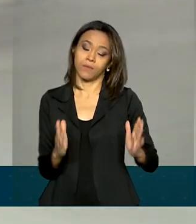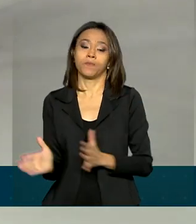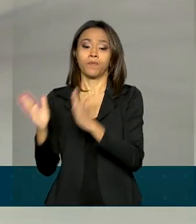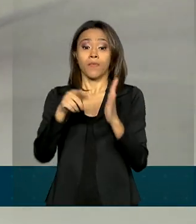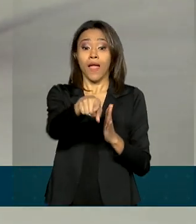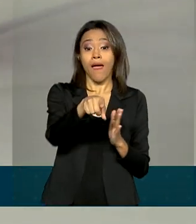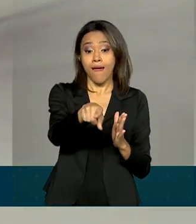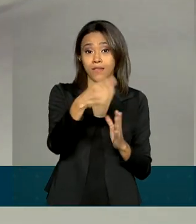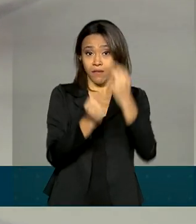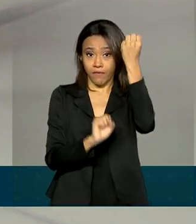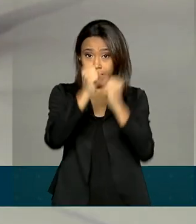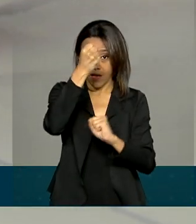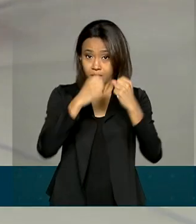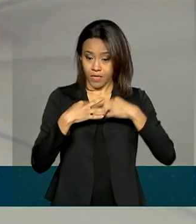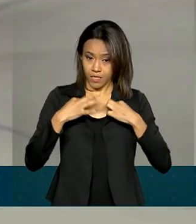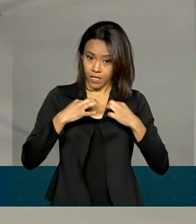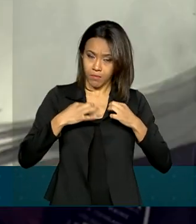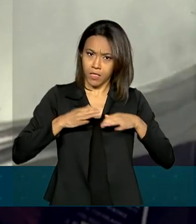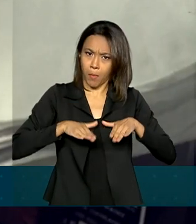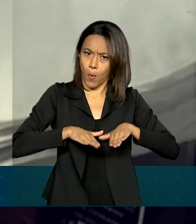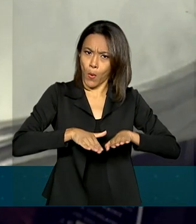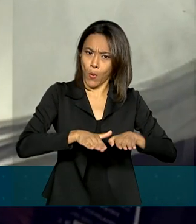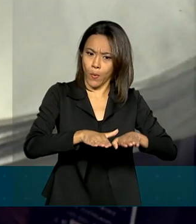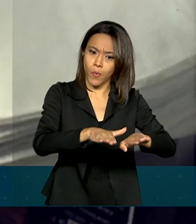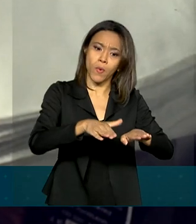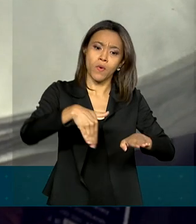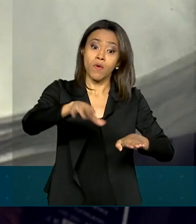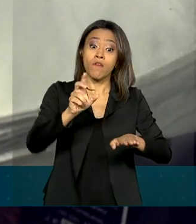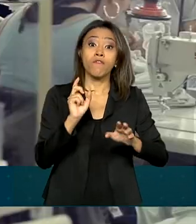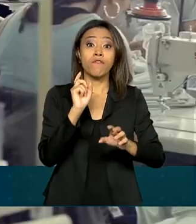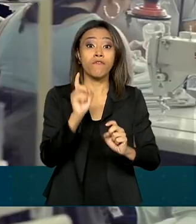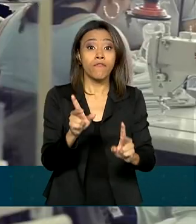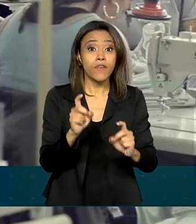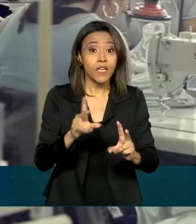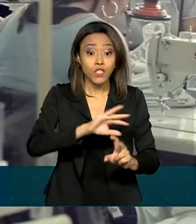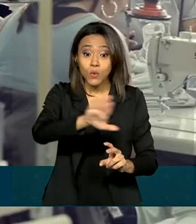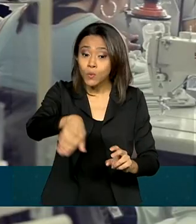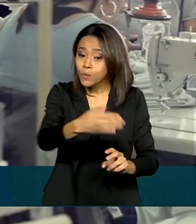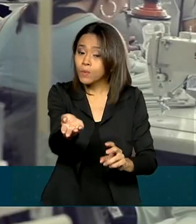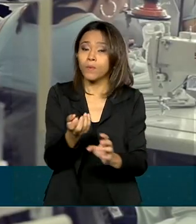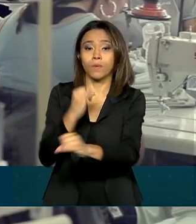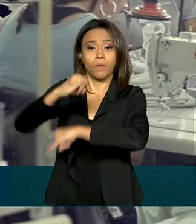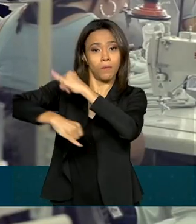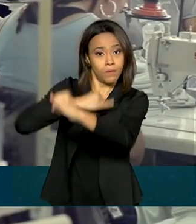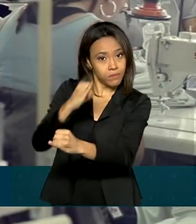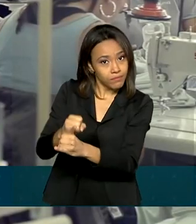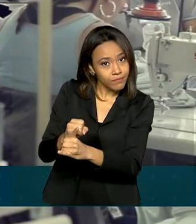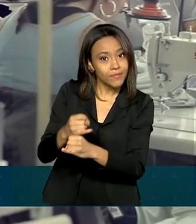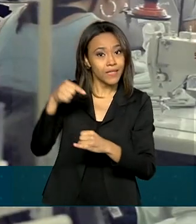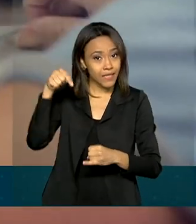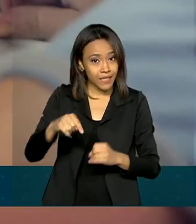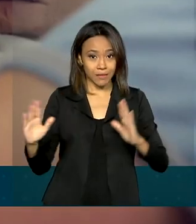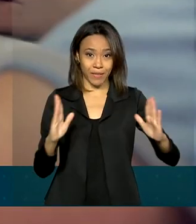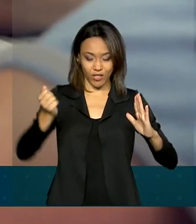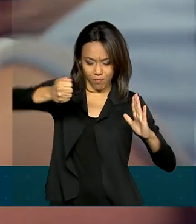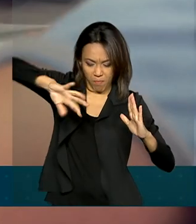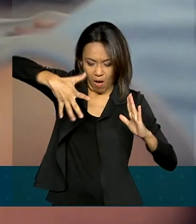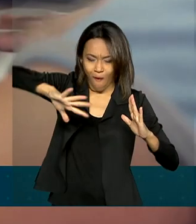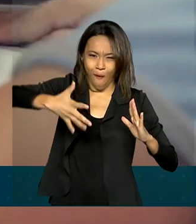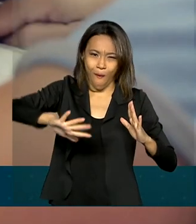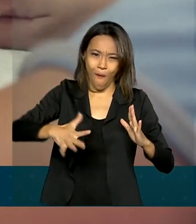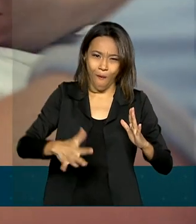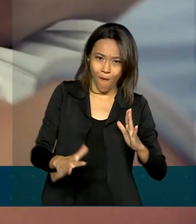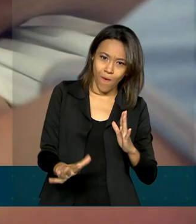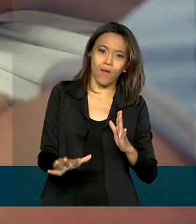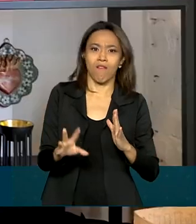camisetas mineira vende quase a totalidade de seus produtos pela internet. E na Black Friday, as vendas